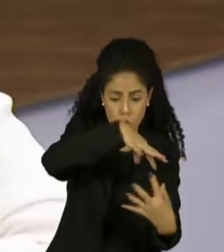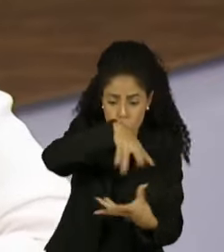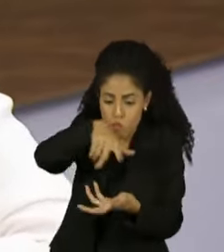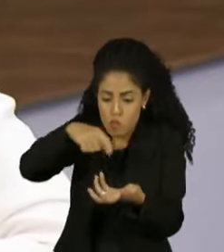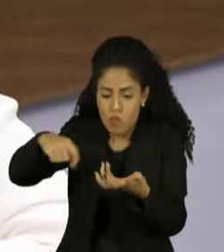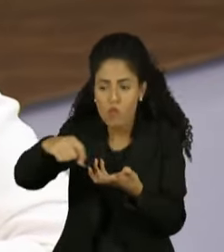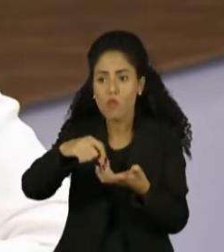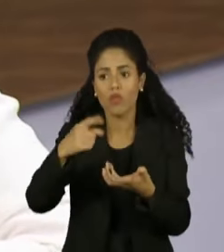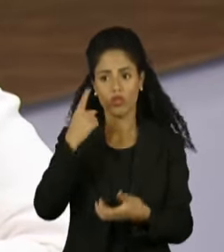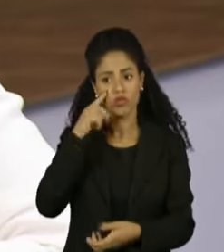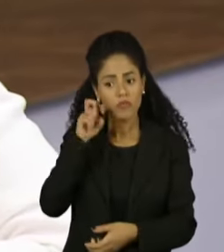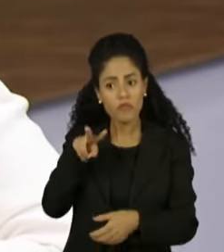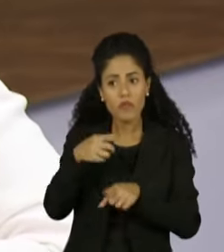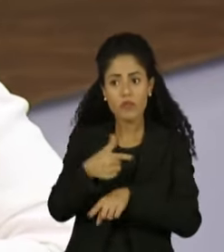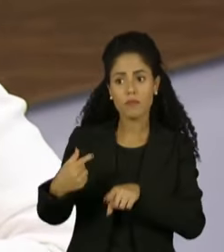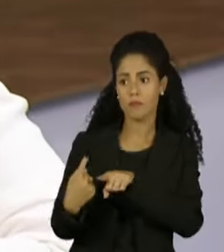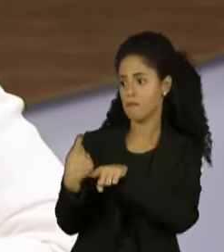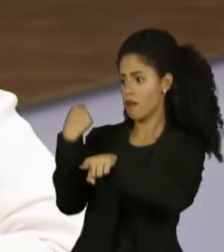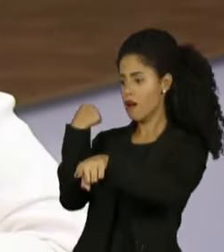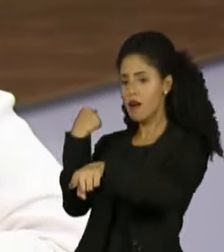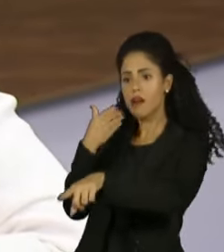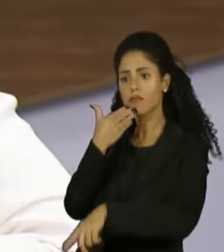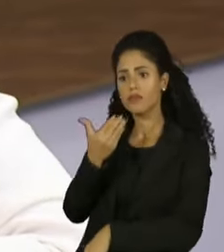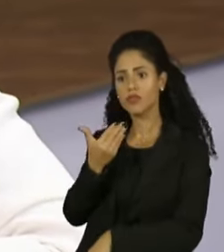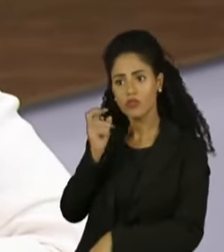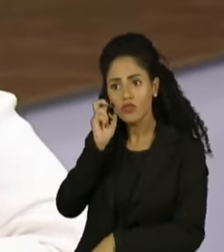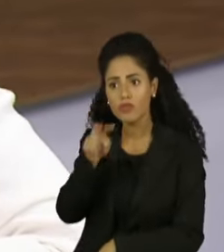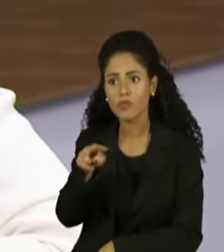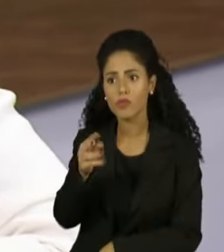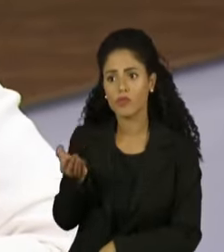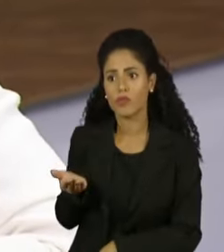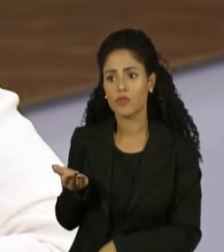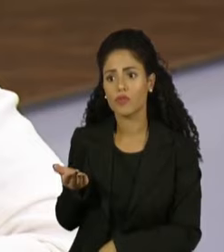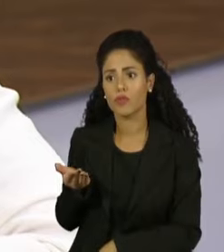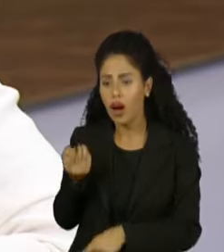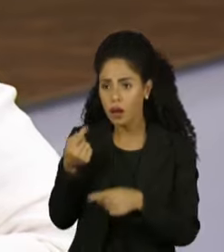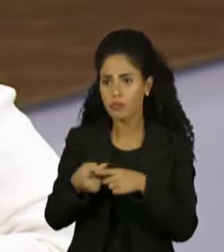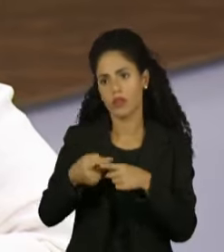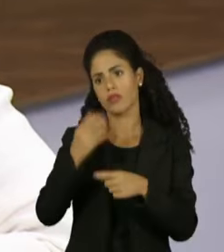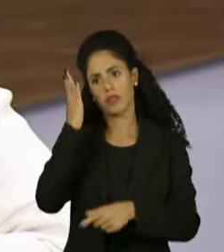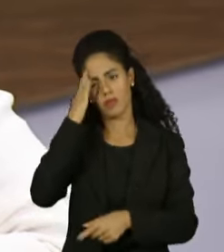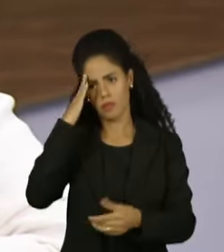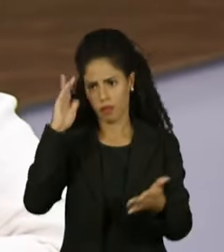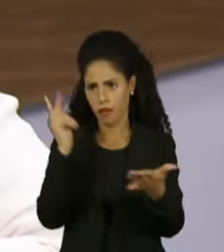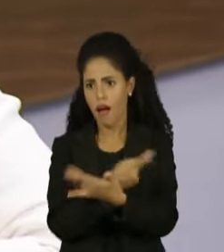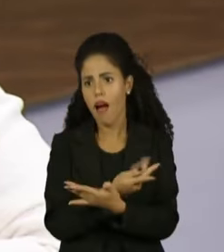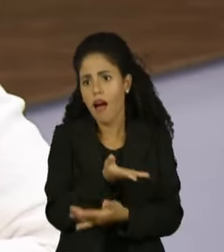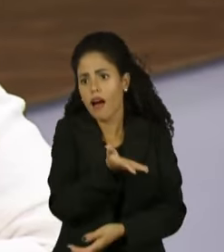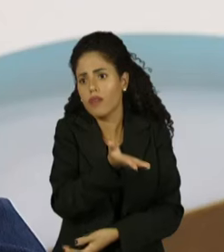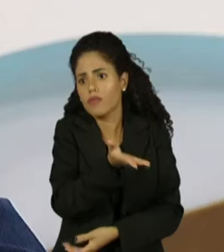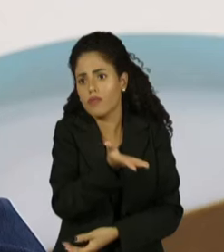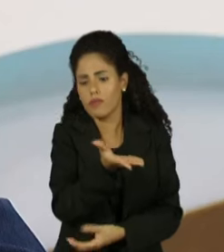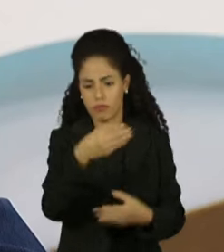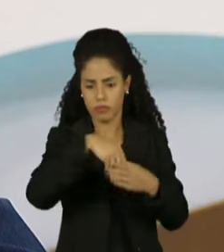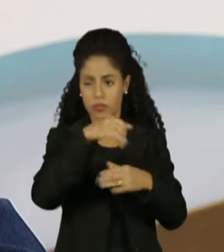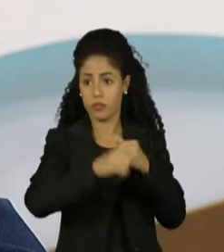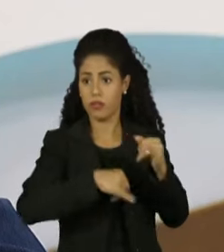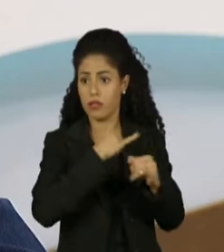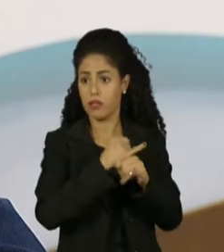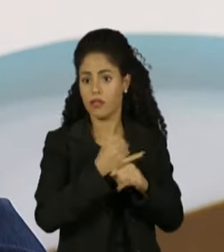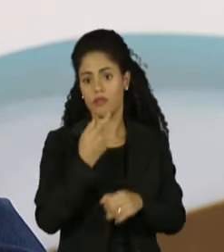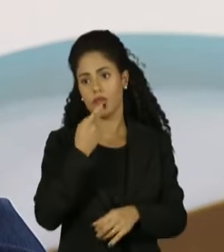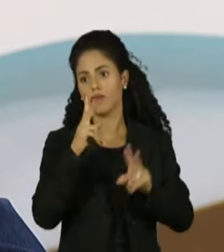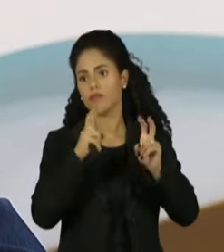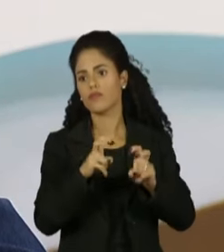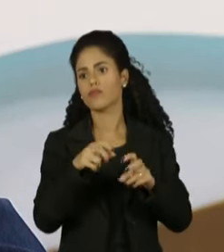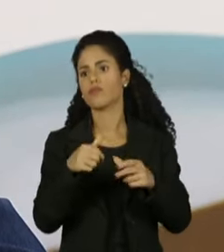né? A gente viu na semana passada o Kerberg pedindo desculpas, porque reconhece que há um problema ali. E a gente está falando de